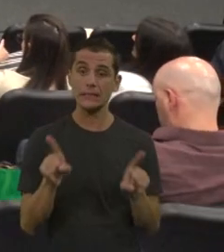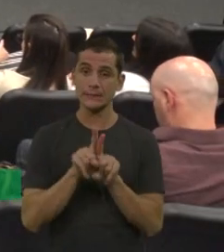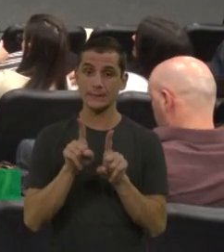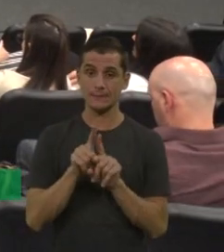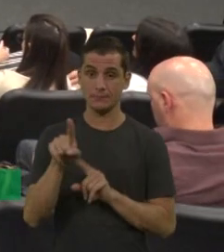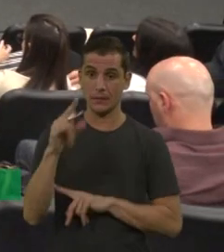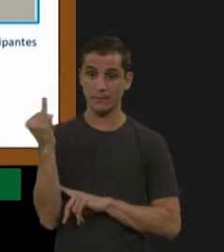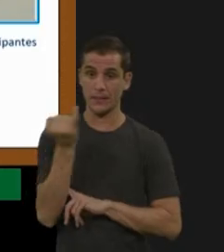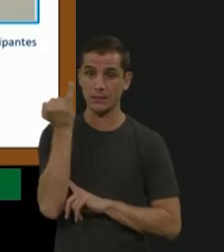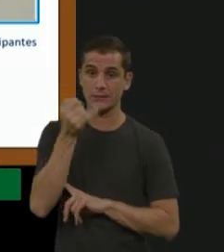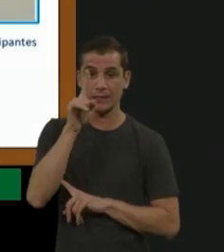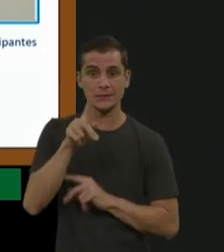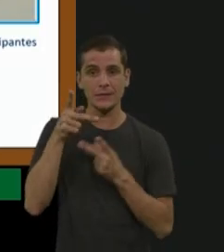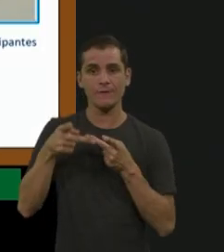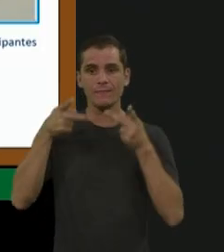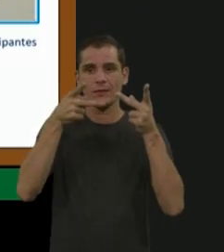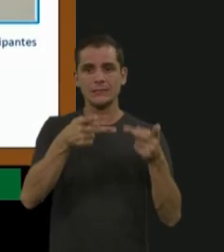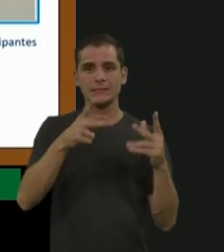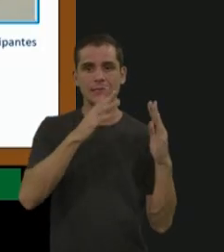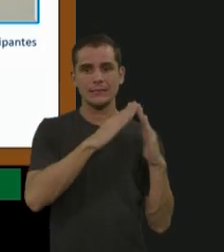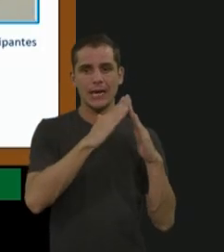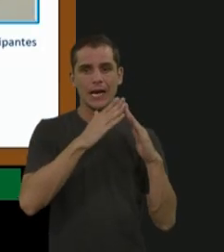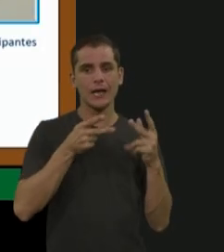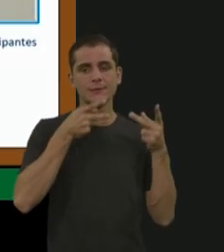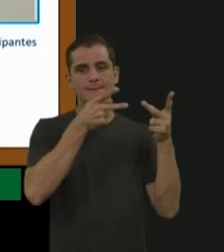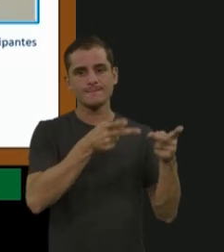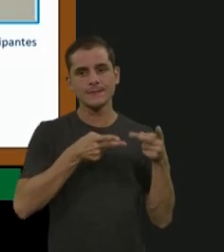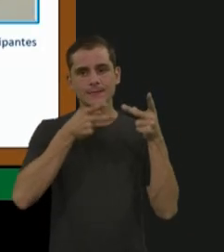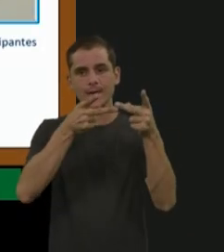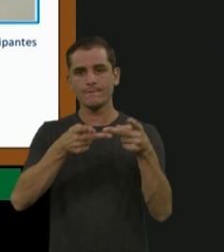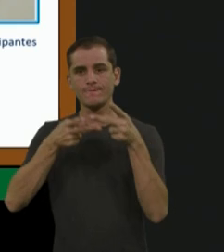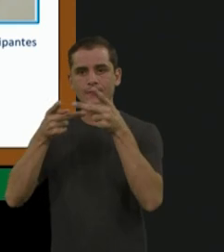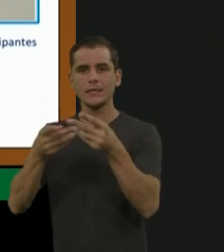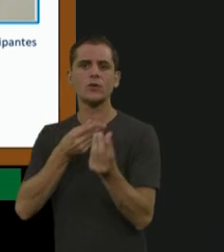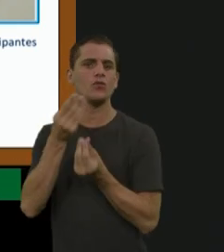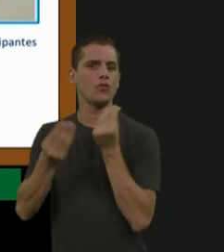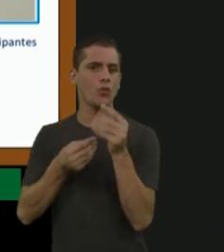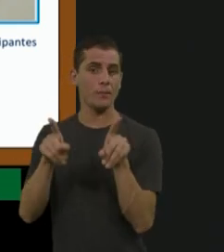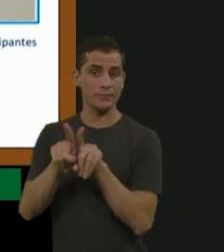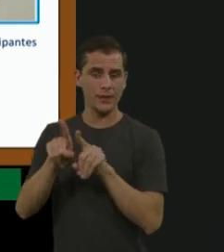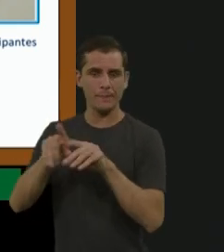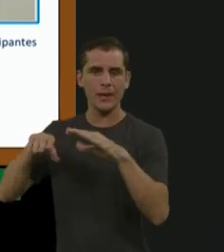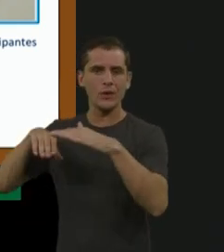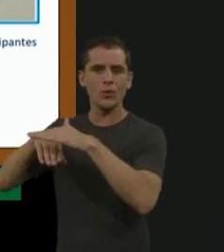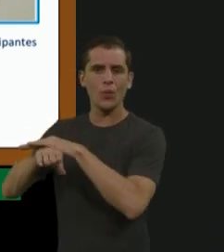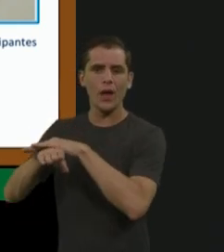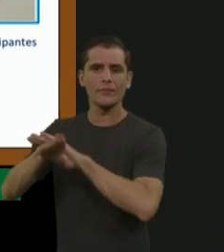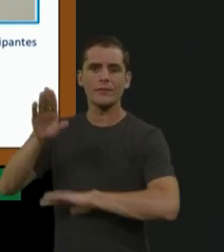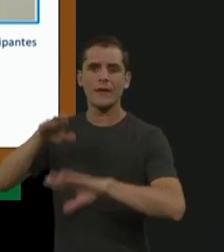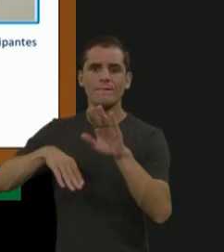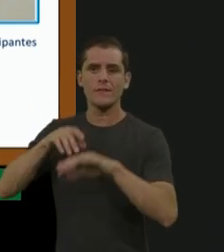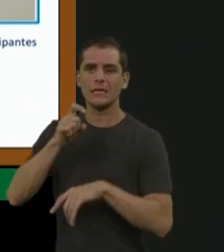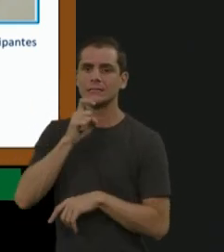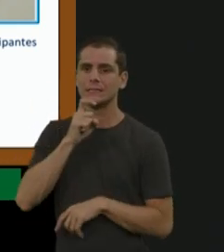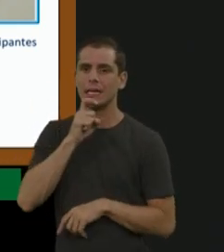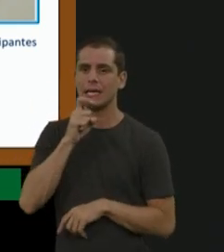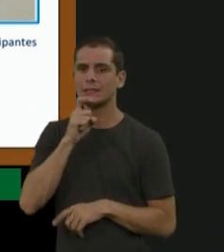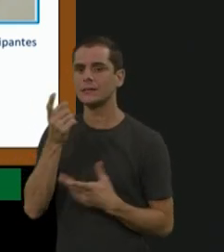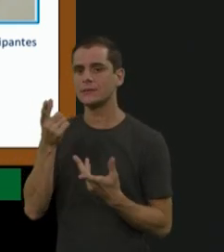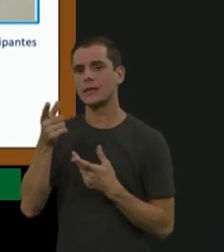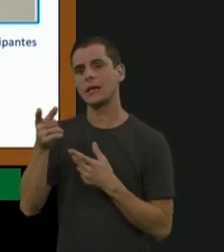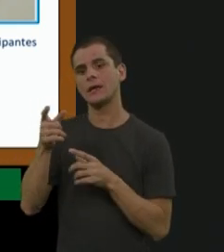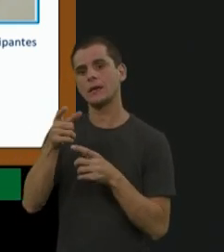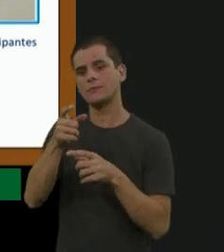domiciliares, cuidados com o armazenamento do fator, que, às vezes, o fator não é condicionado na temperatura de